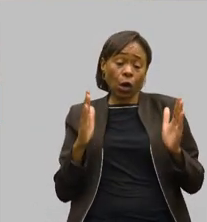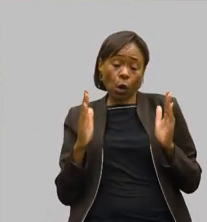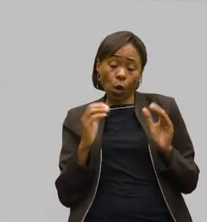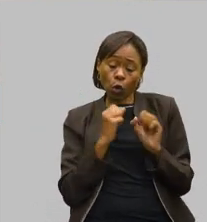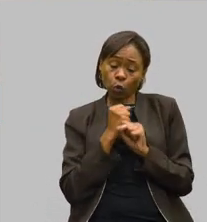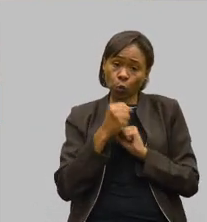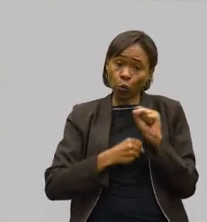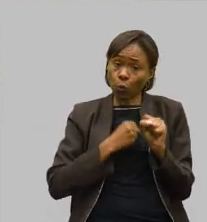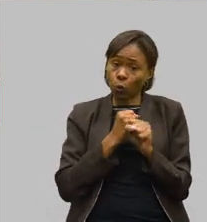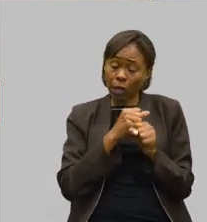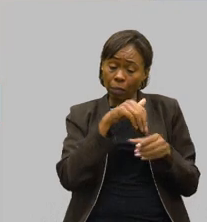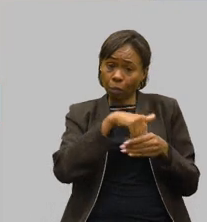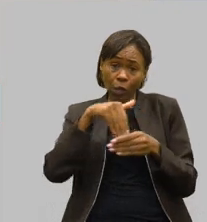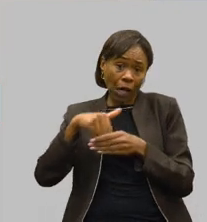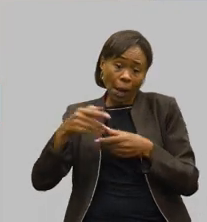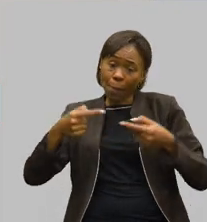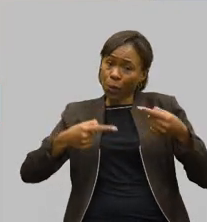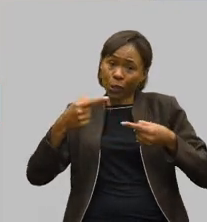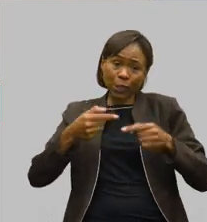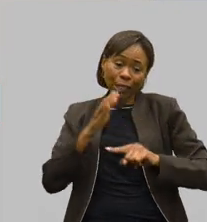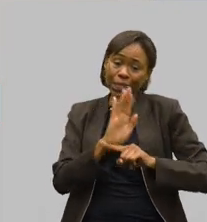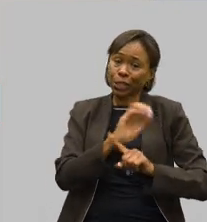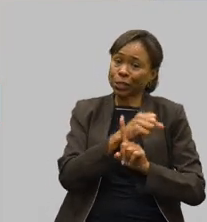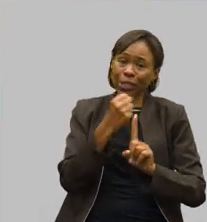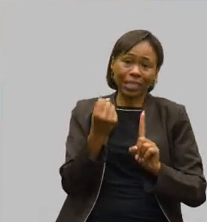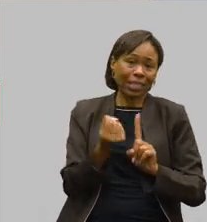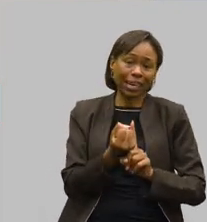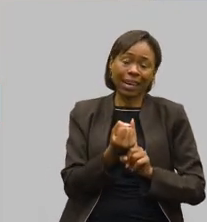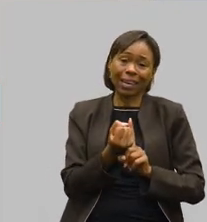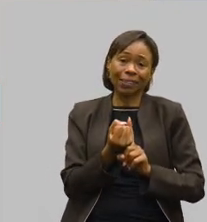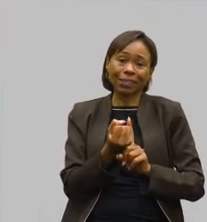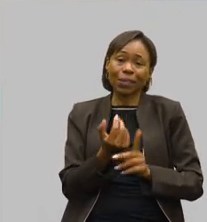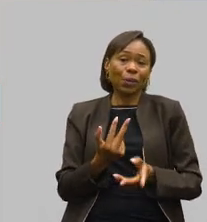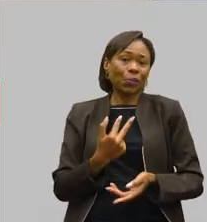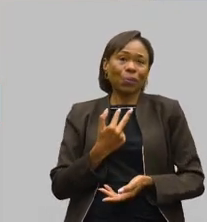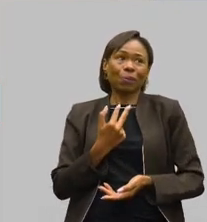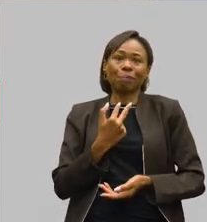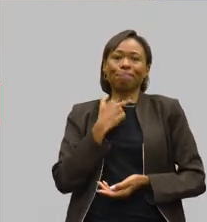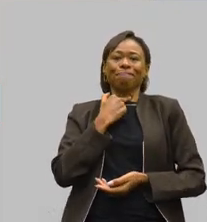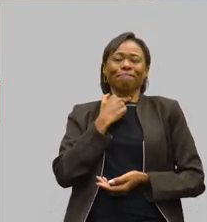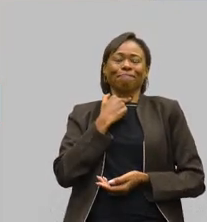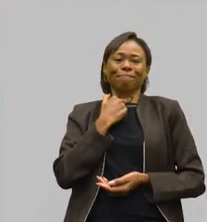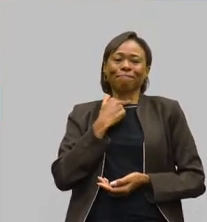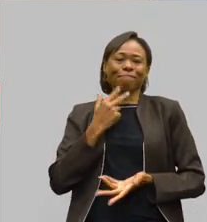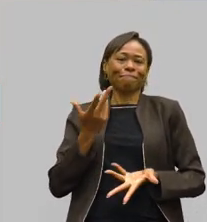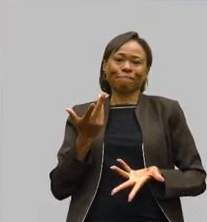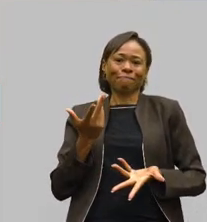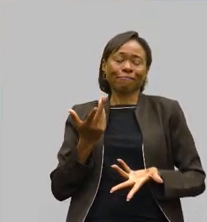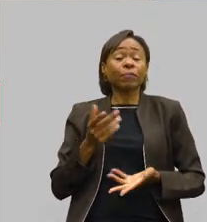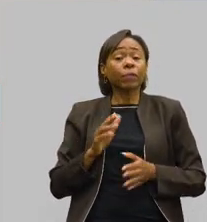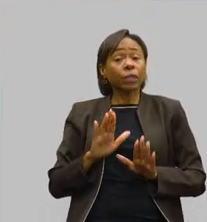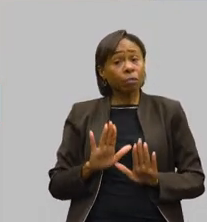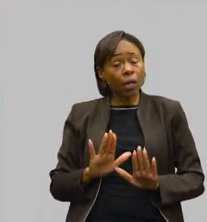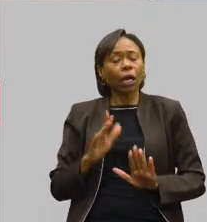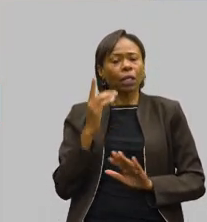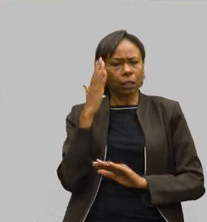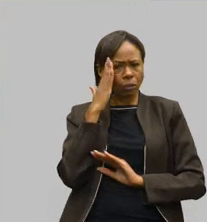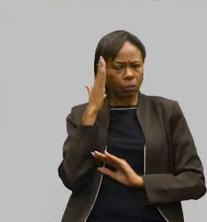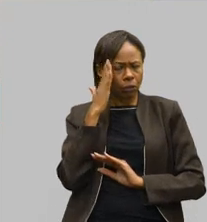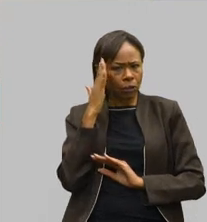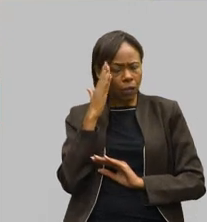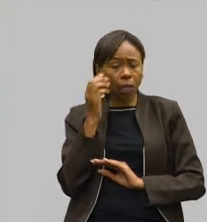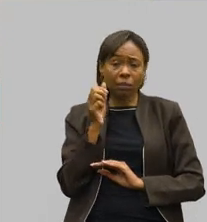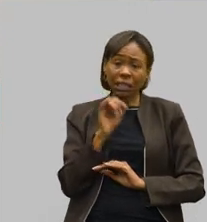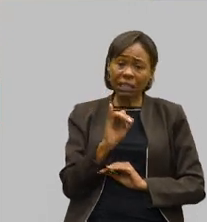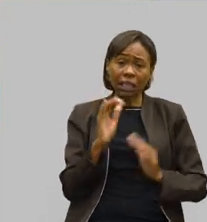pública de assistência social, a política pública que chega até a população, ela não acontece. Mas nós sabemos que independente de ano